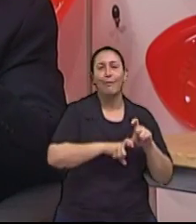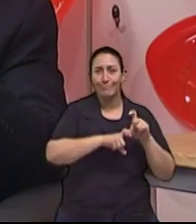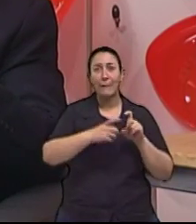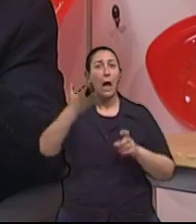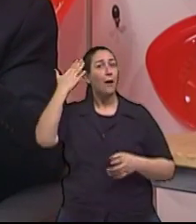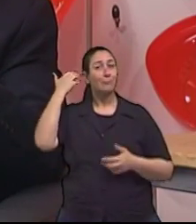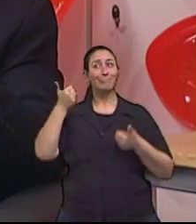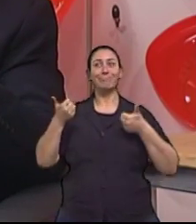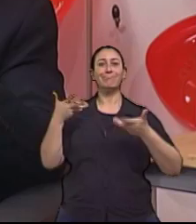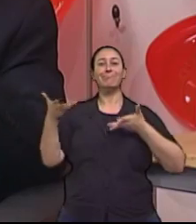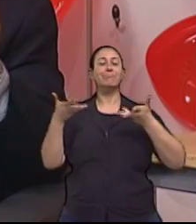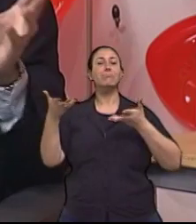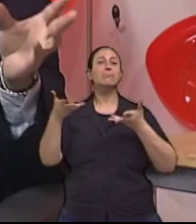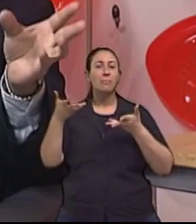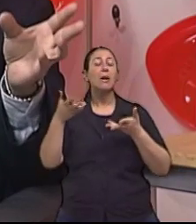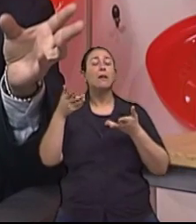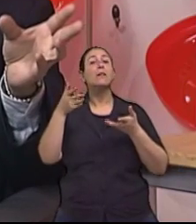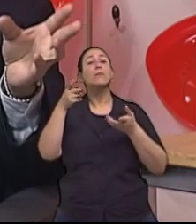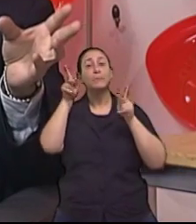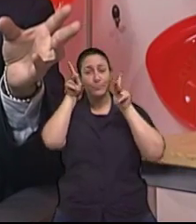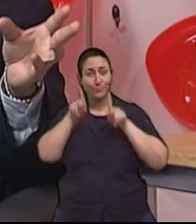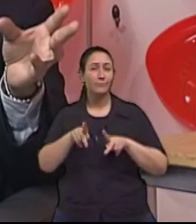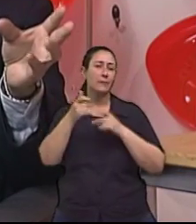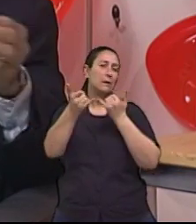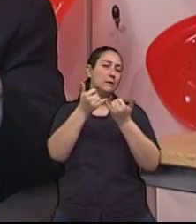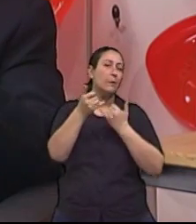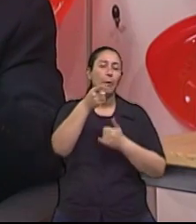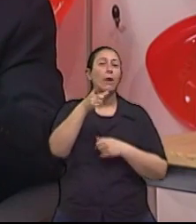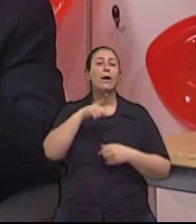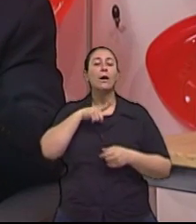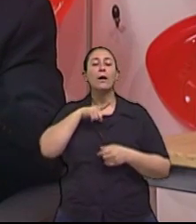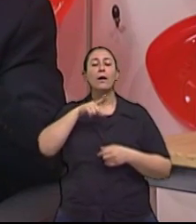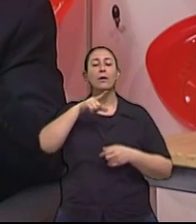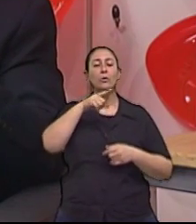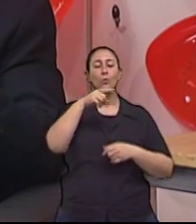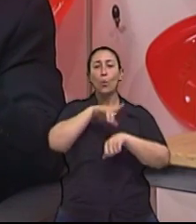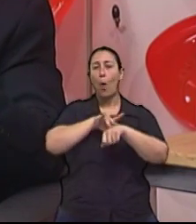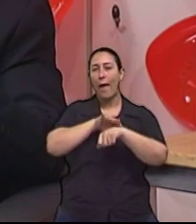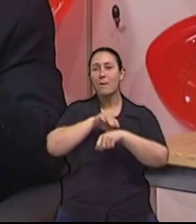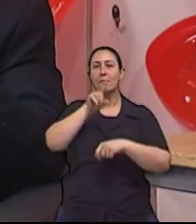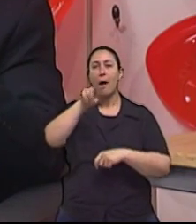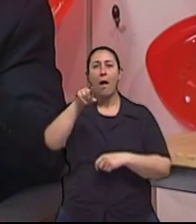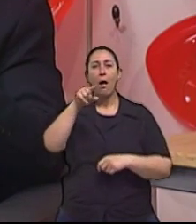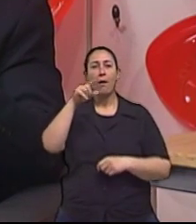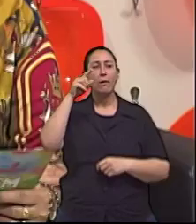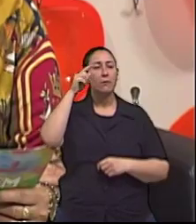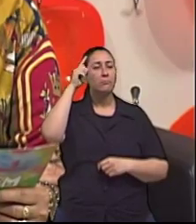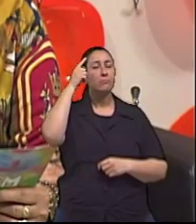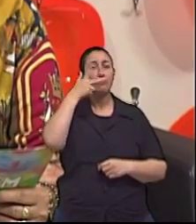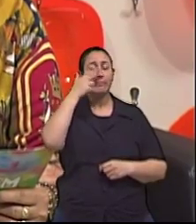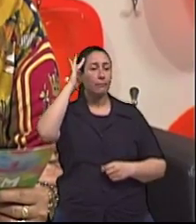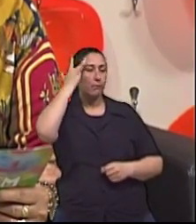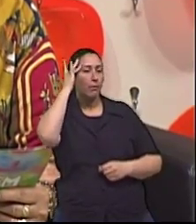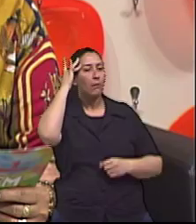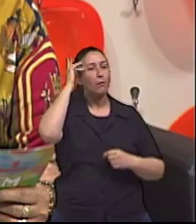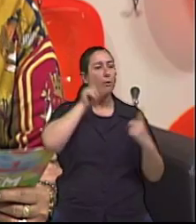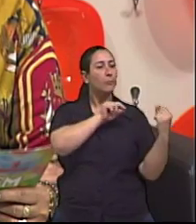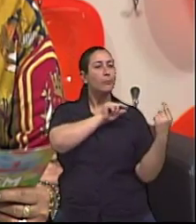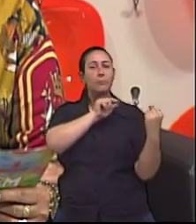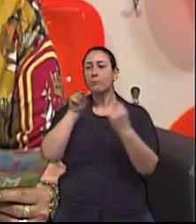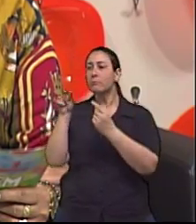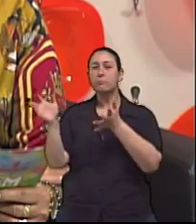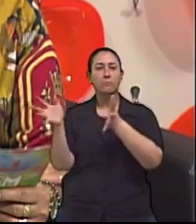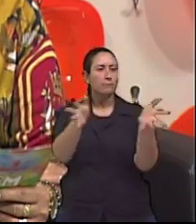psiquiátrica, como por exemplo a esquizofrenia, mas uma doença primariamente neurológica com alteração